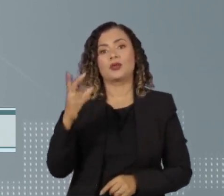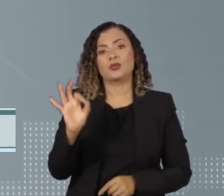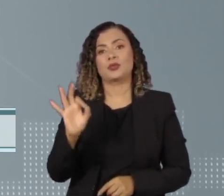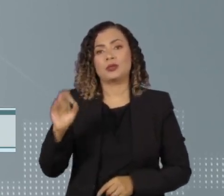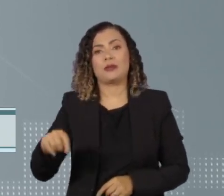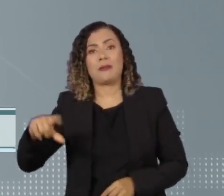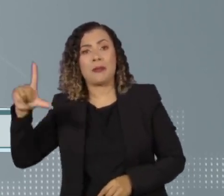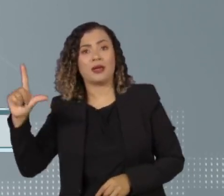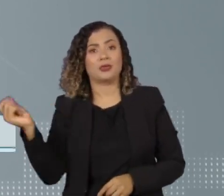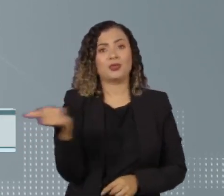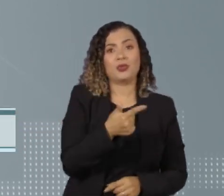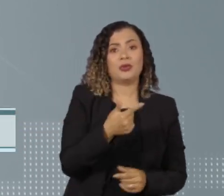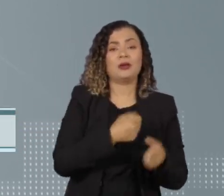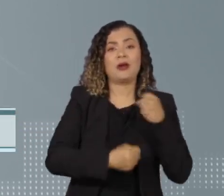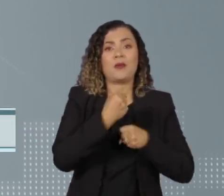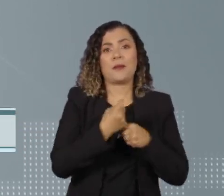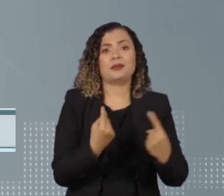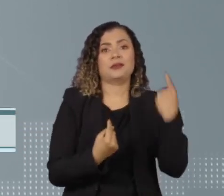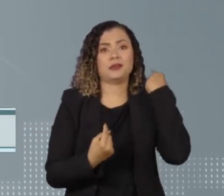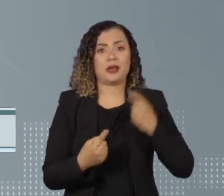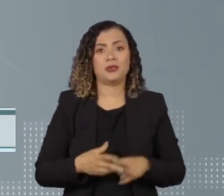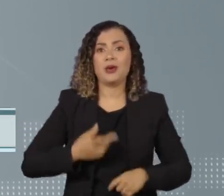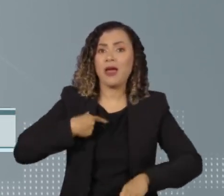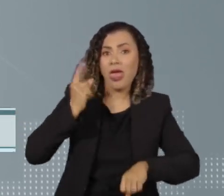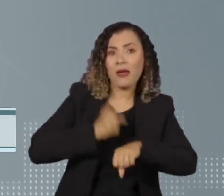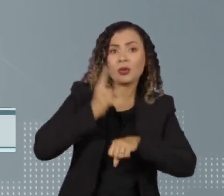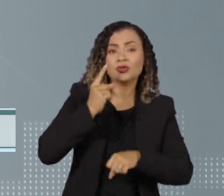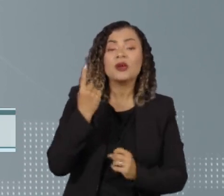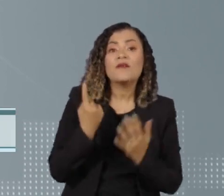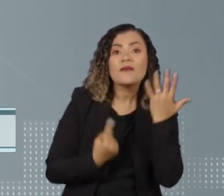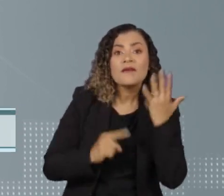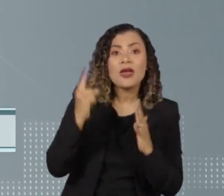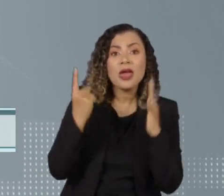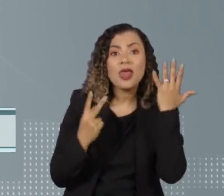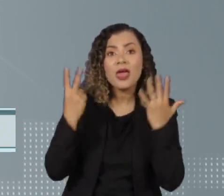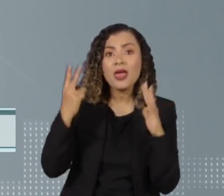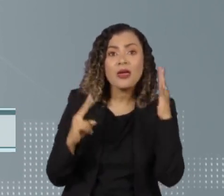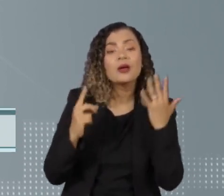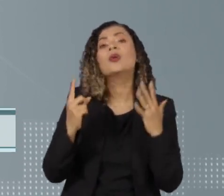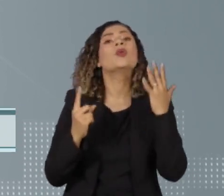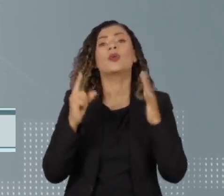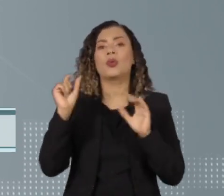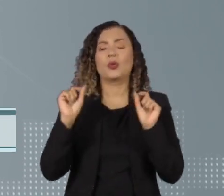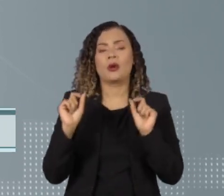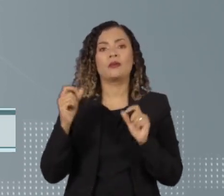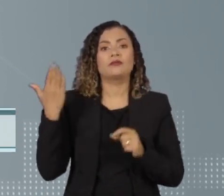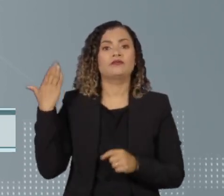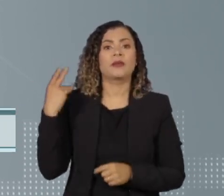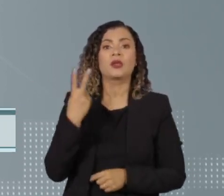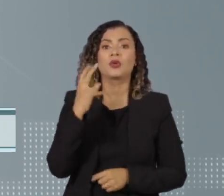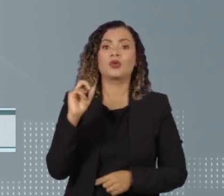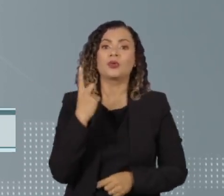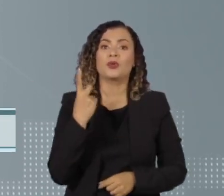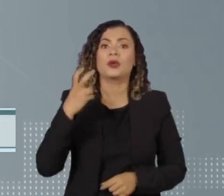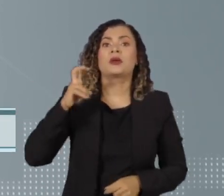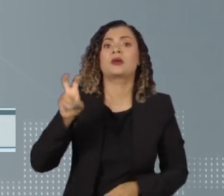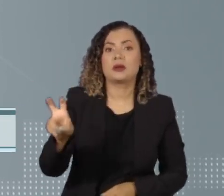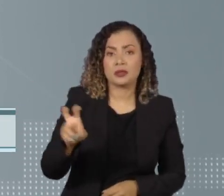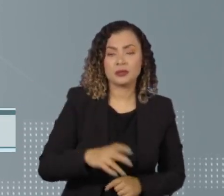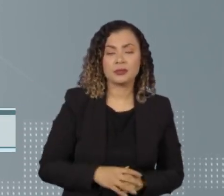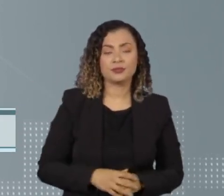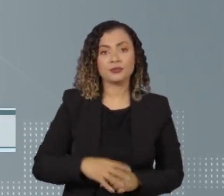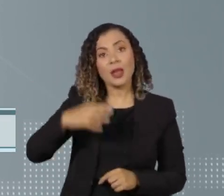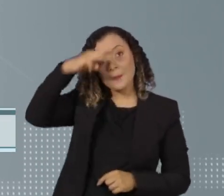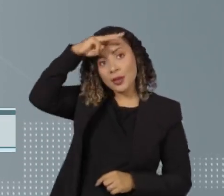passado. Até então, o recorde para fevereiro desde o início do acompanhamento, em 2015. Mato